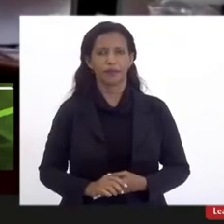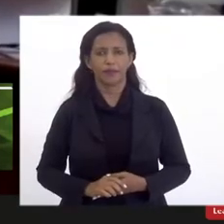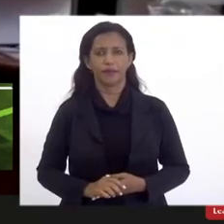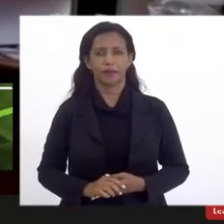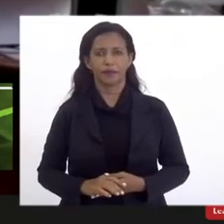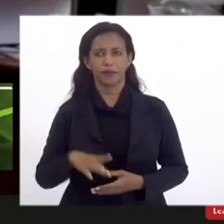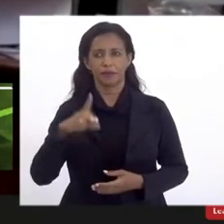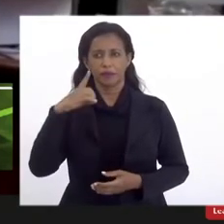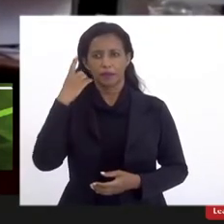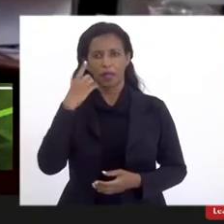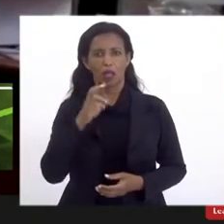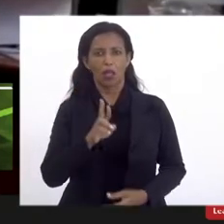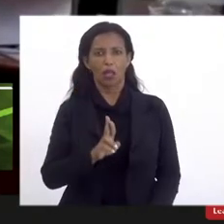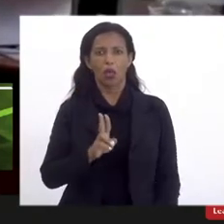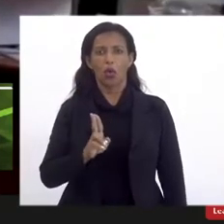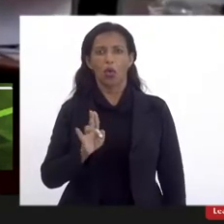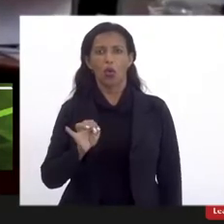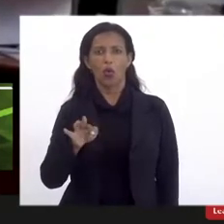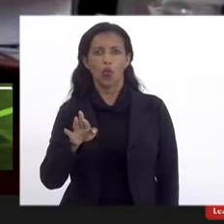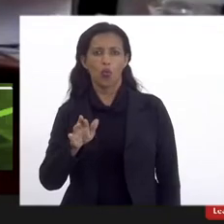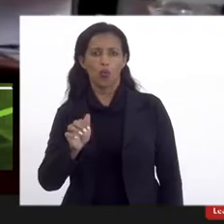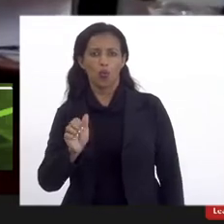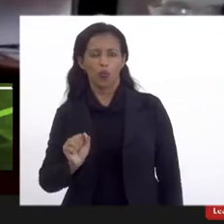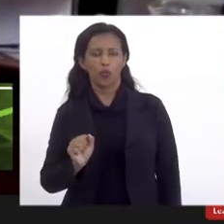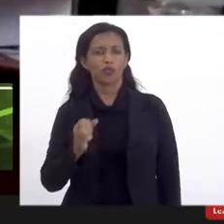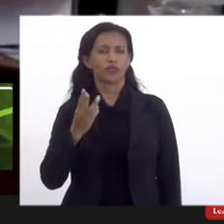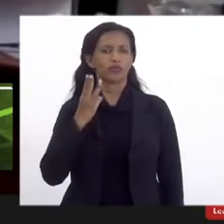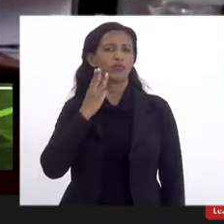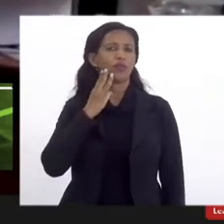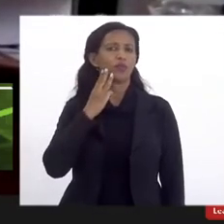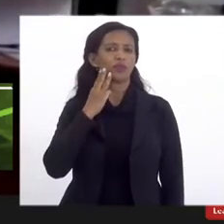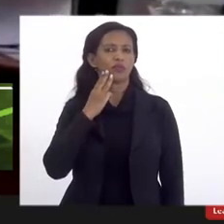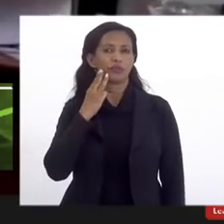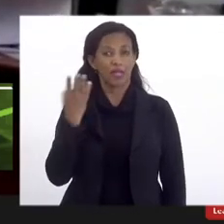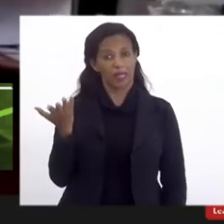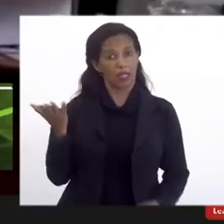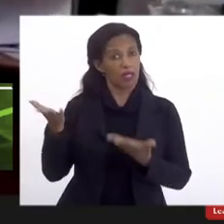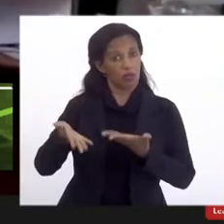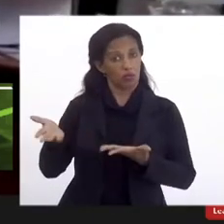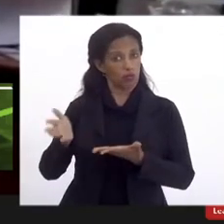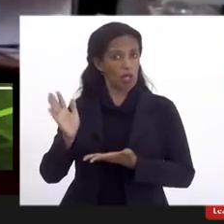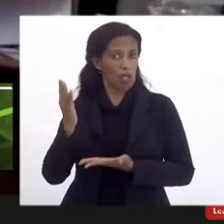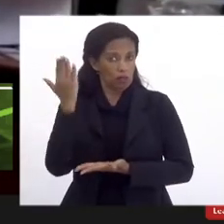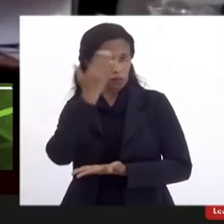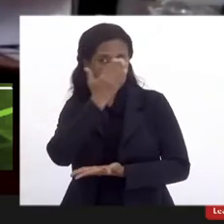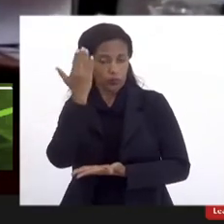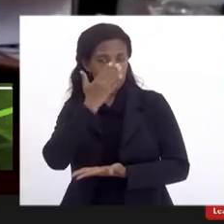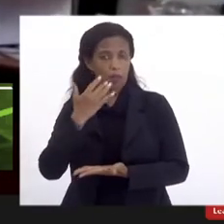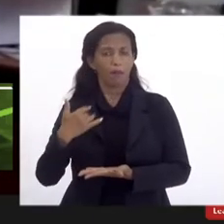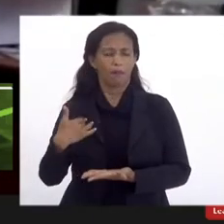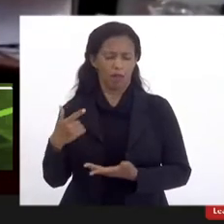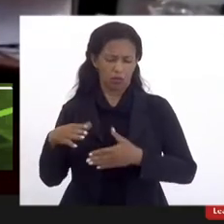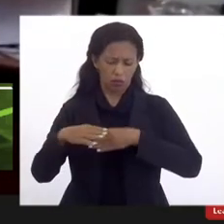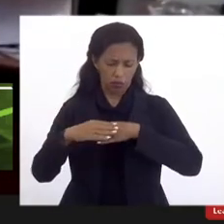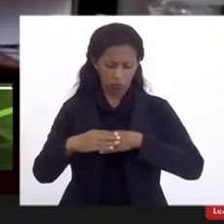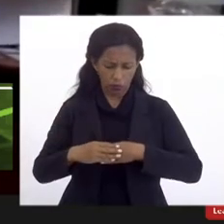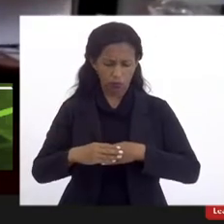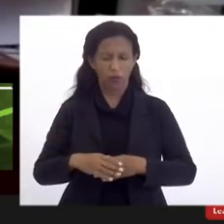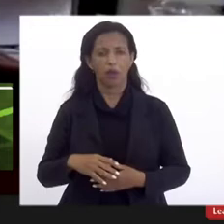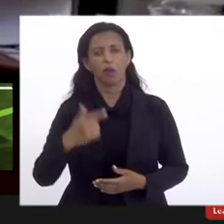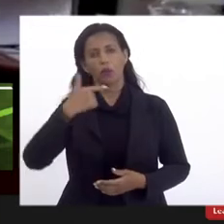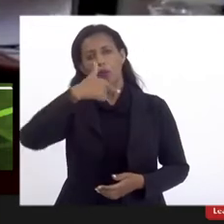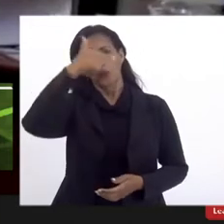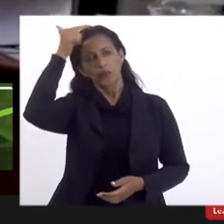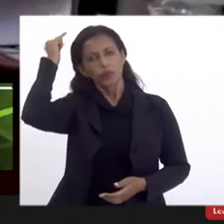o deputado Rubens Boitempo, o deputado Valdeque Carneiro, que não está presente, mas também eu saúdo, o deputado Luiz